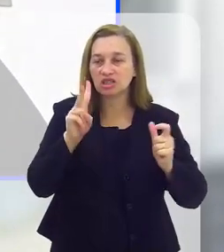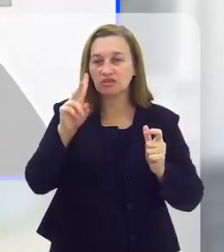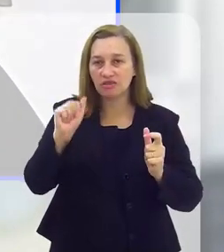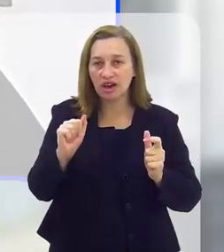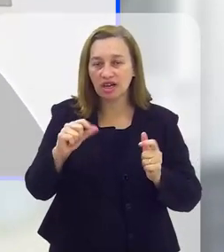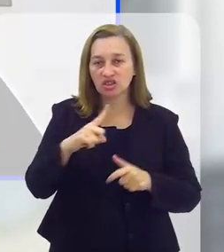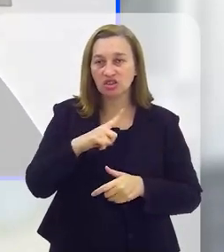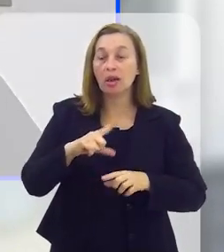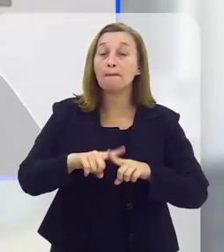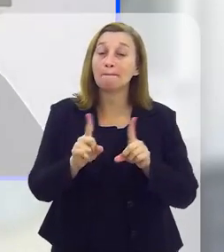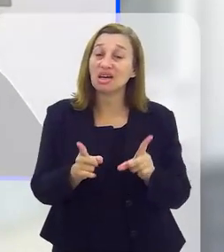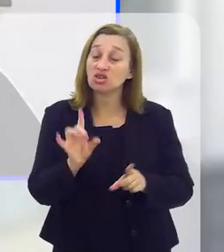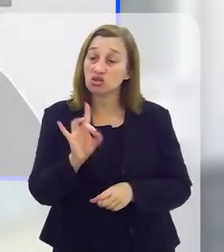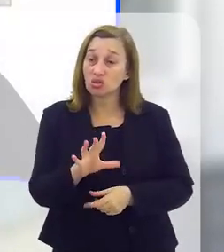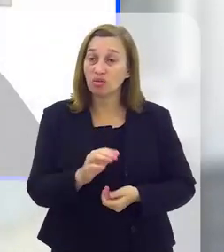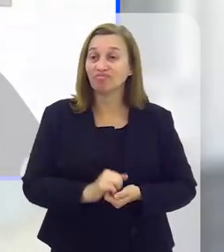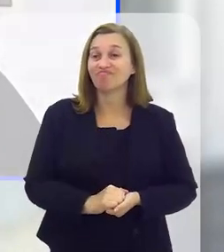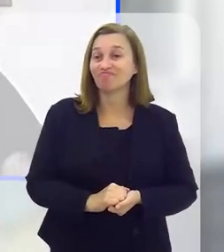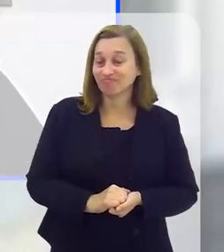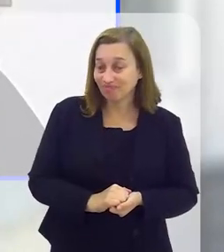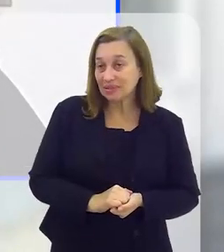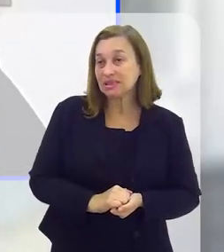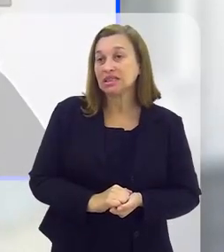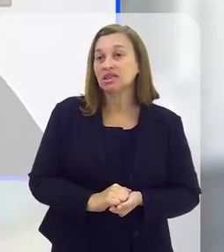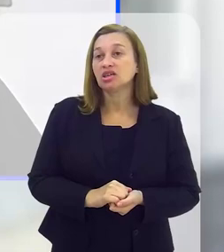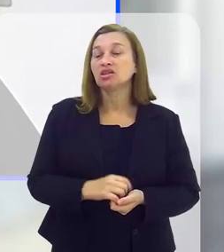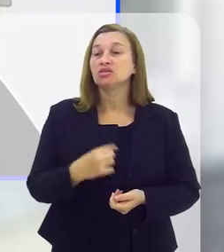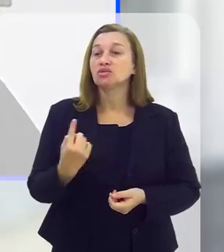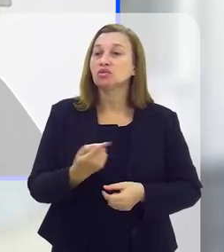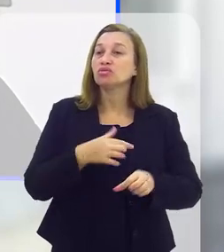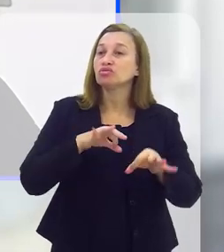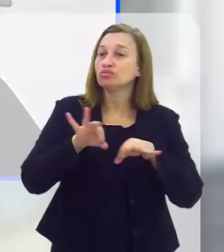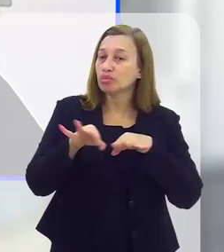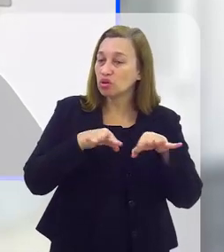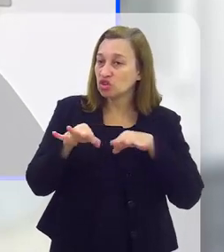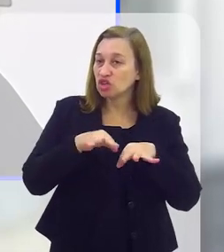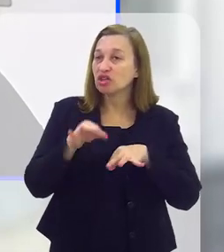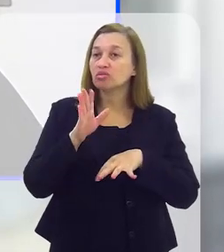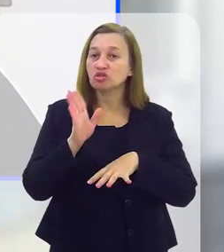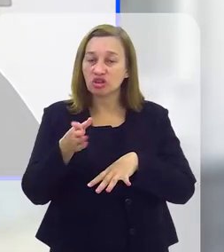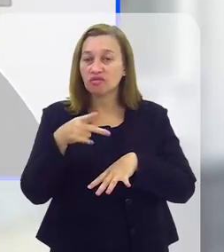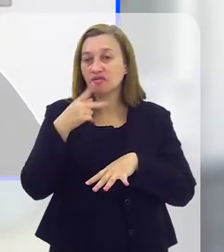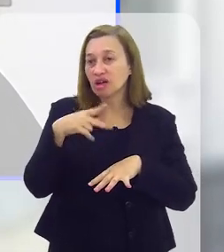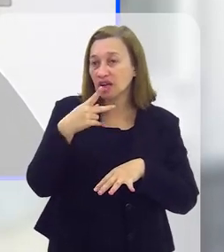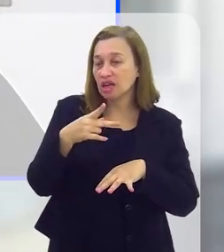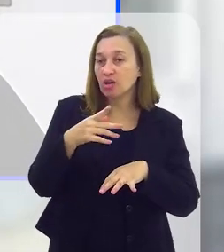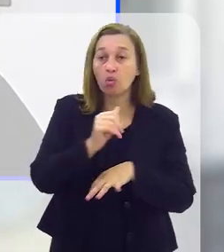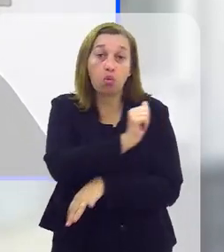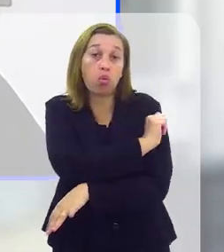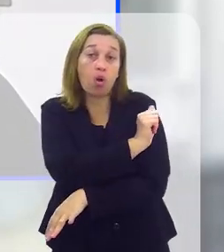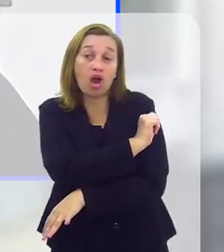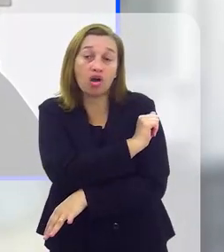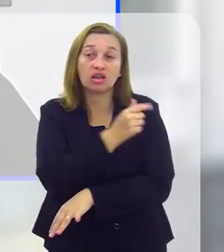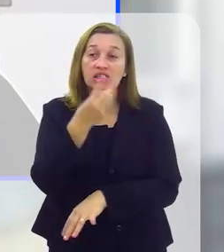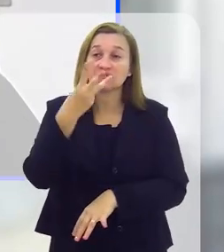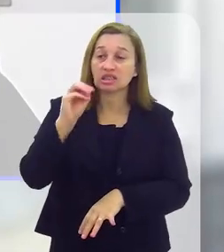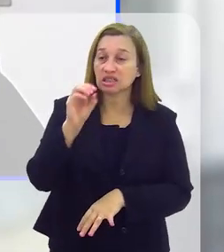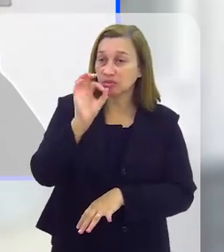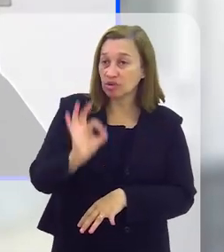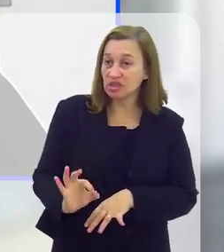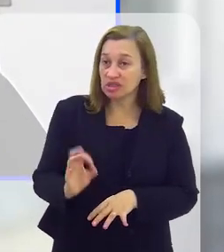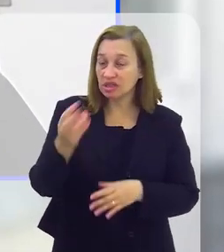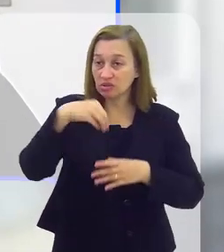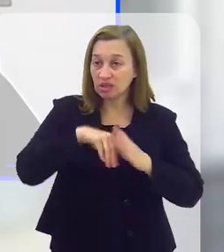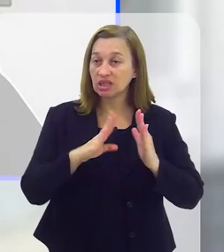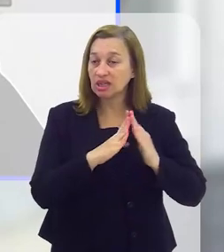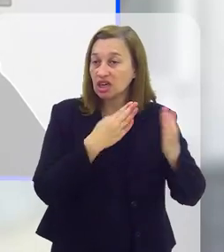vagas. Mas só que somos um projeto, como eu acabei de falar, o aluno fica